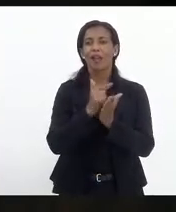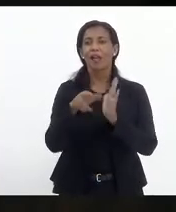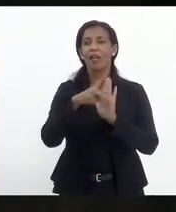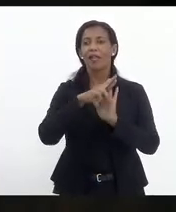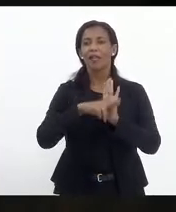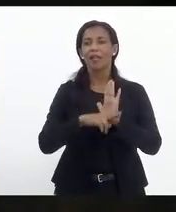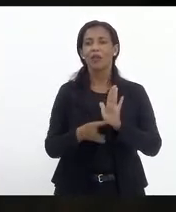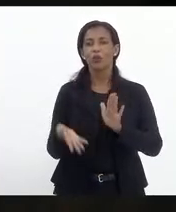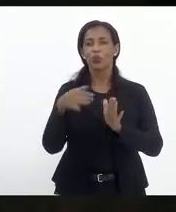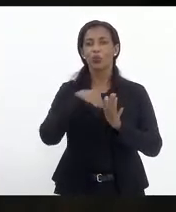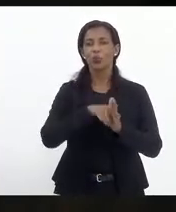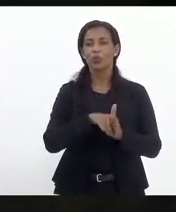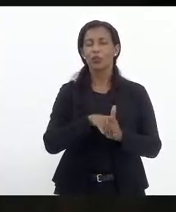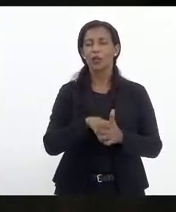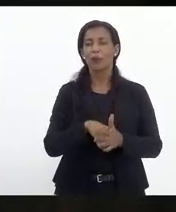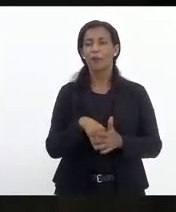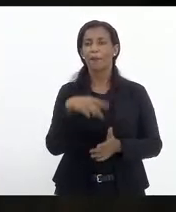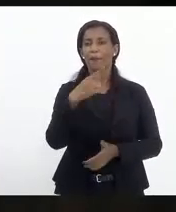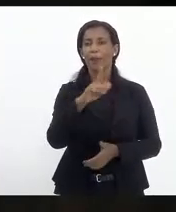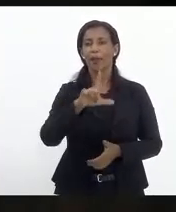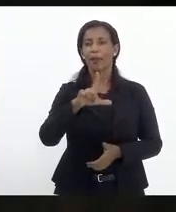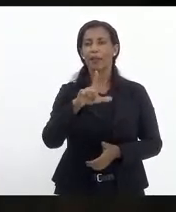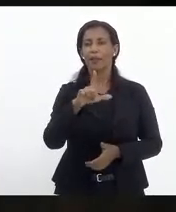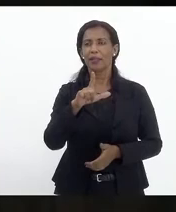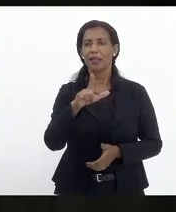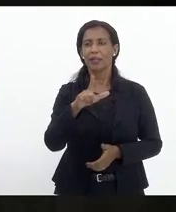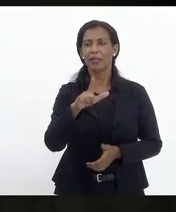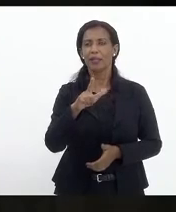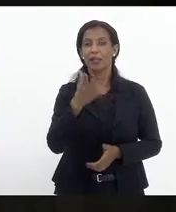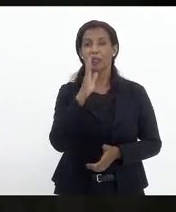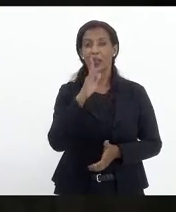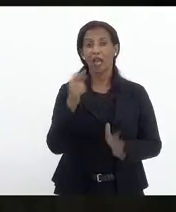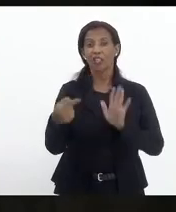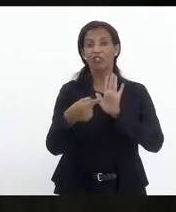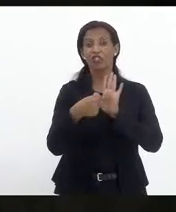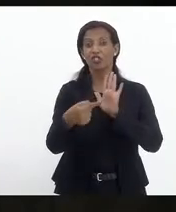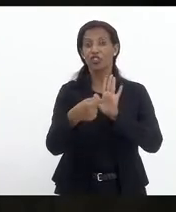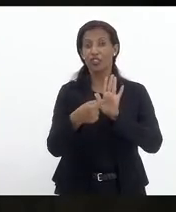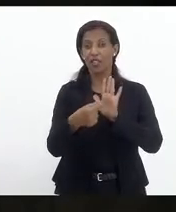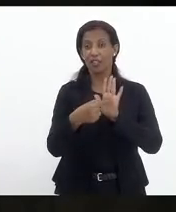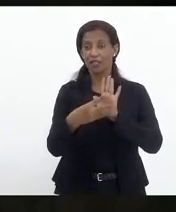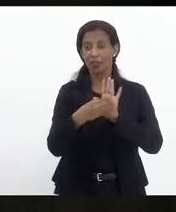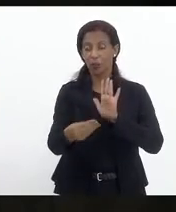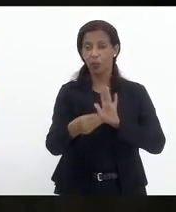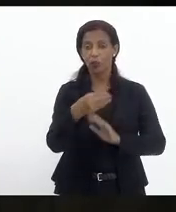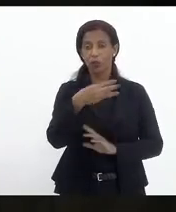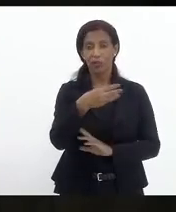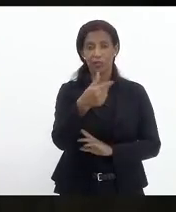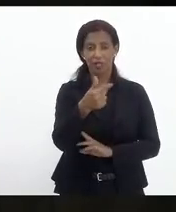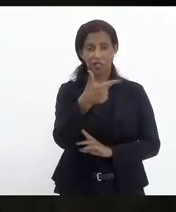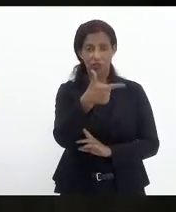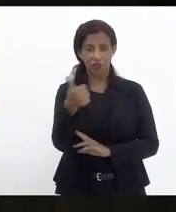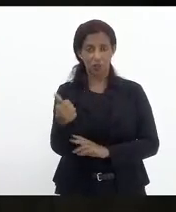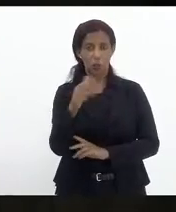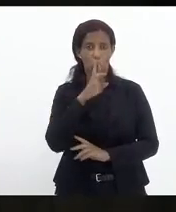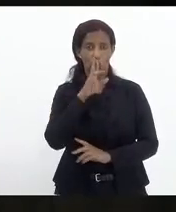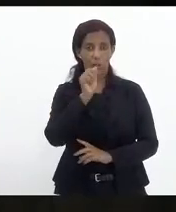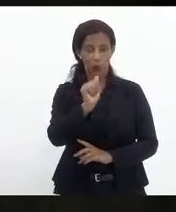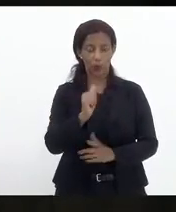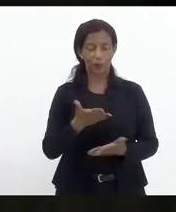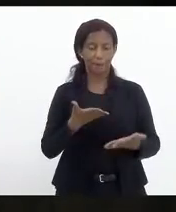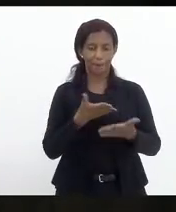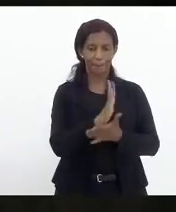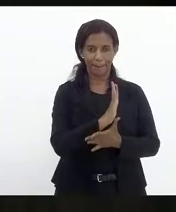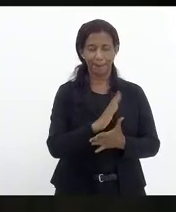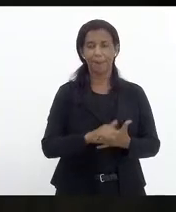requerimento de inclusão na ordem do dito projeto de lei perdão da indicação legislativa 371 de 21 Deputado Rodrigo Amorim Os senhores que aprovam